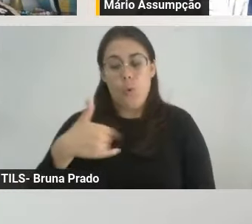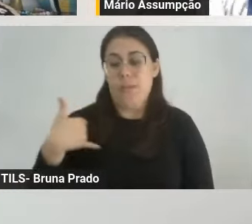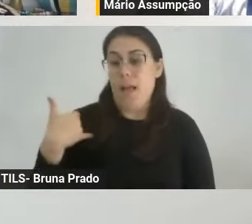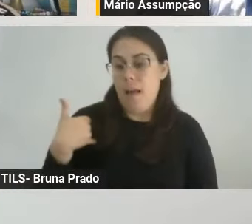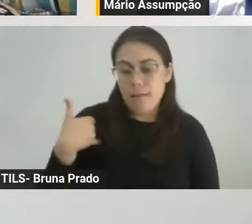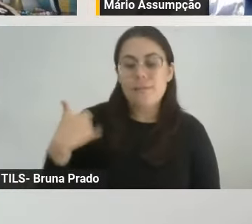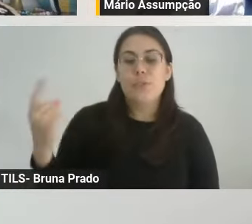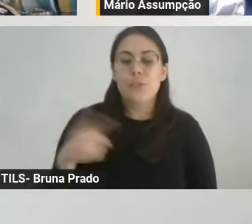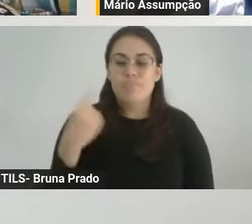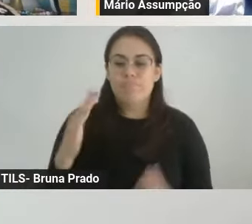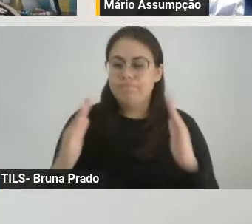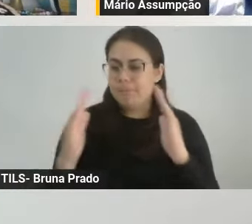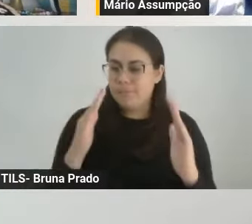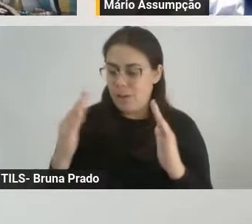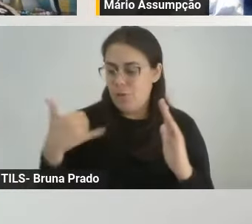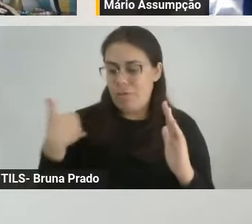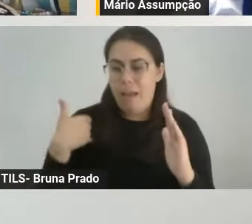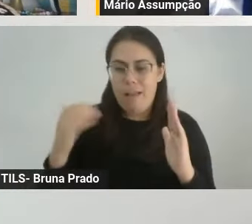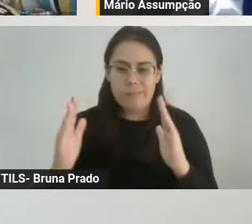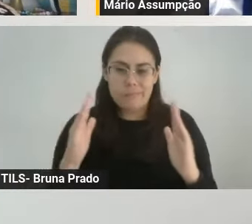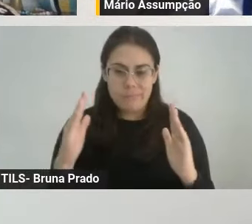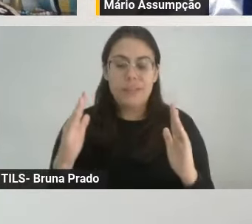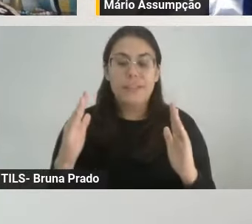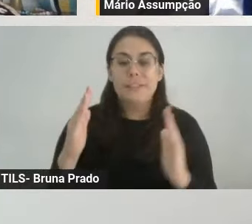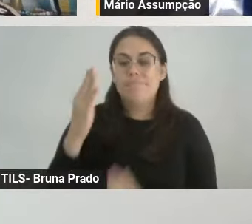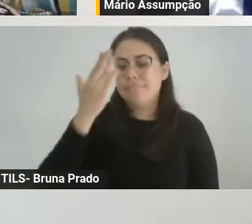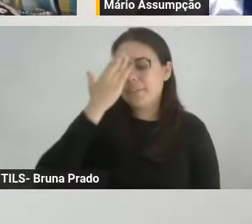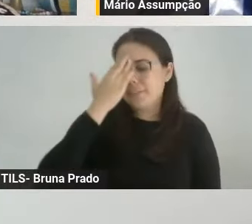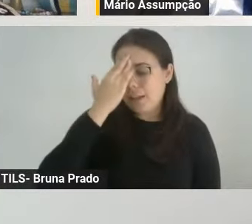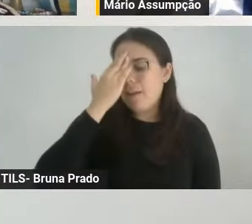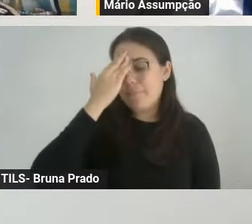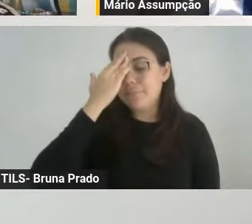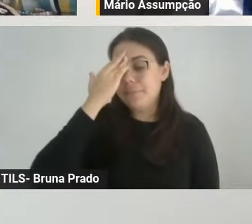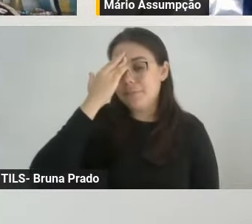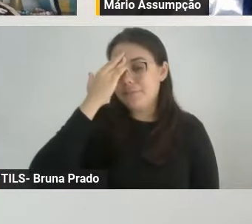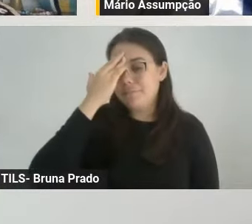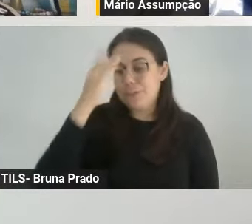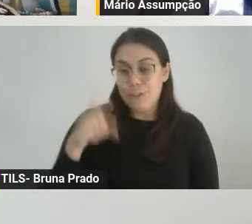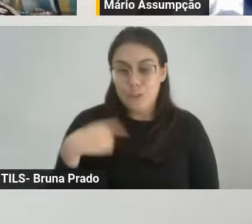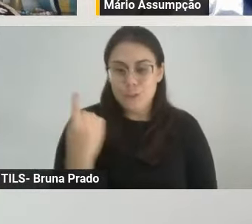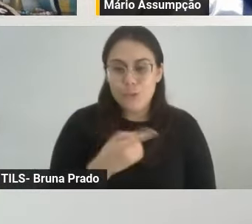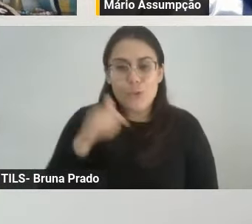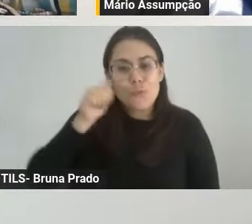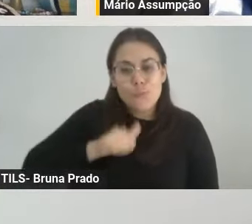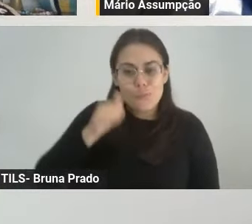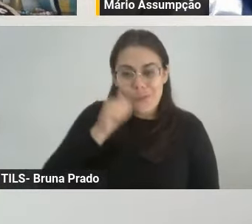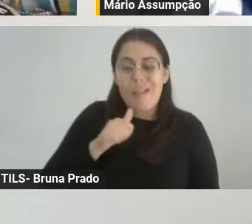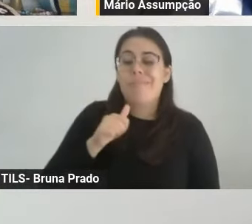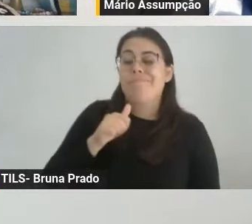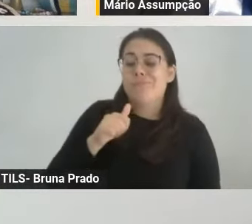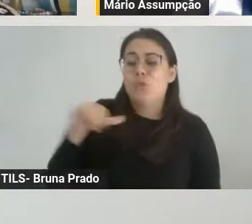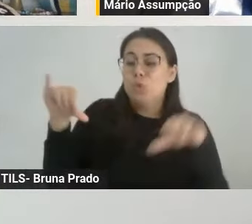atuamos nessa faixa etária, né, e que também, muitas de nós também são vítimas de violência,